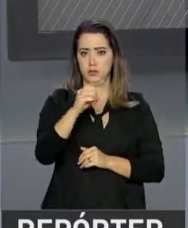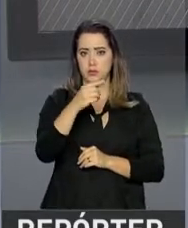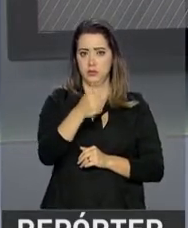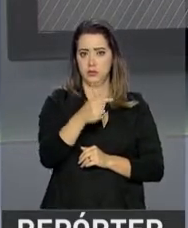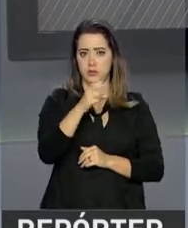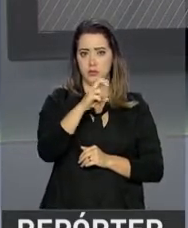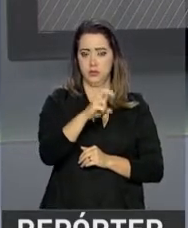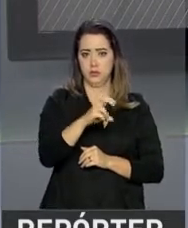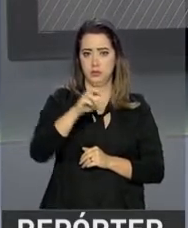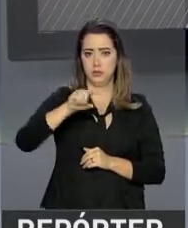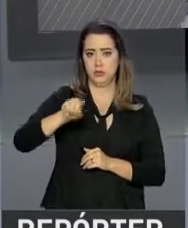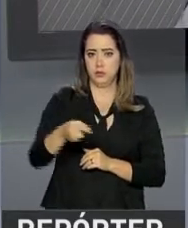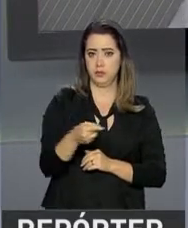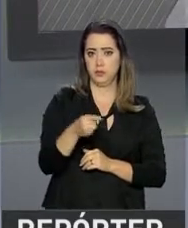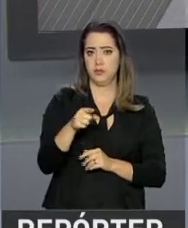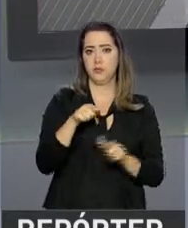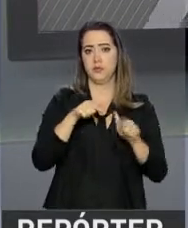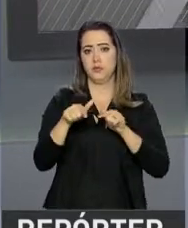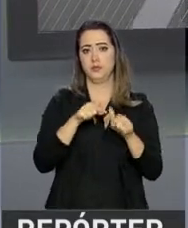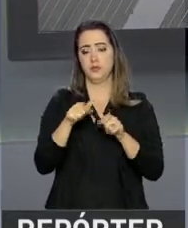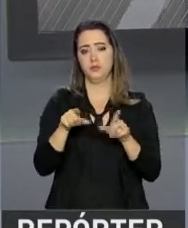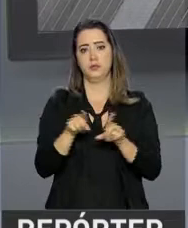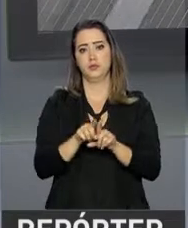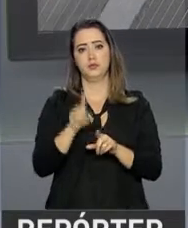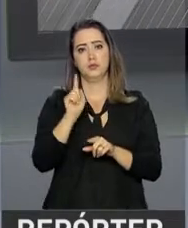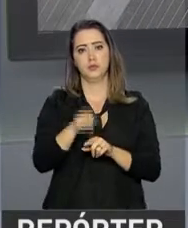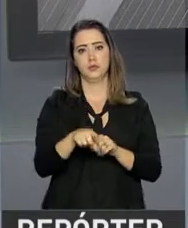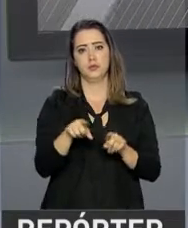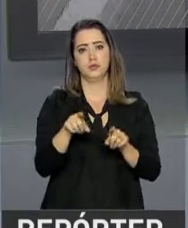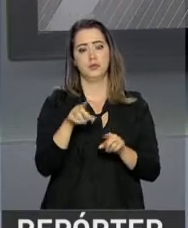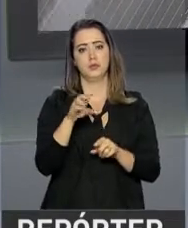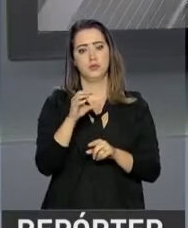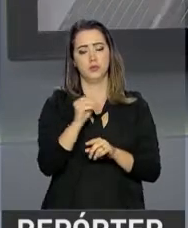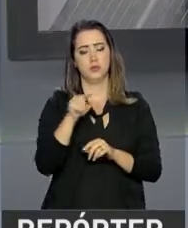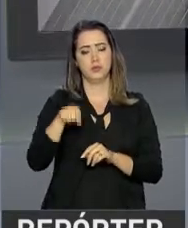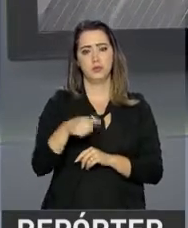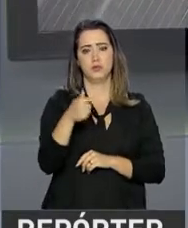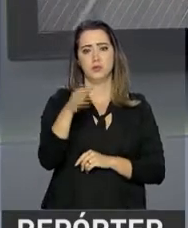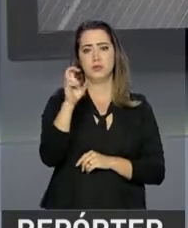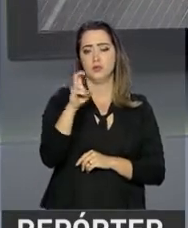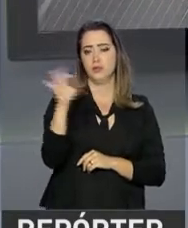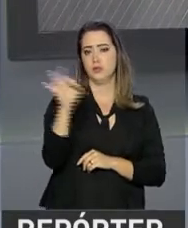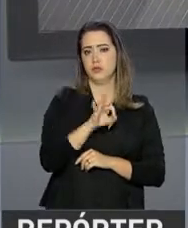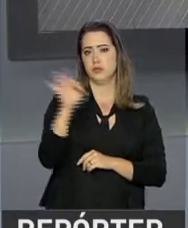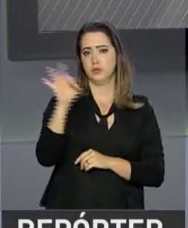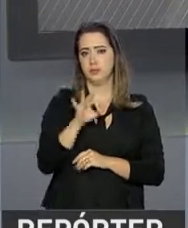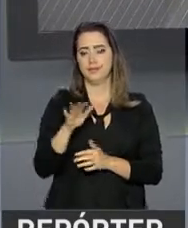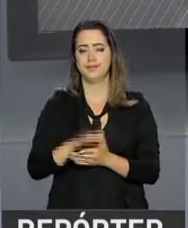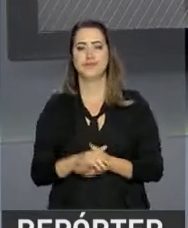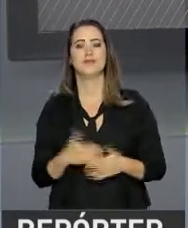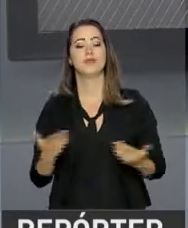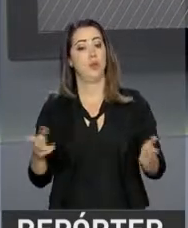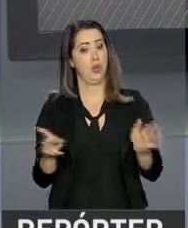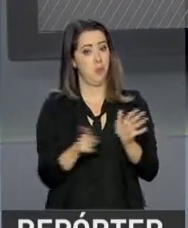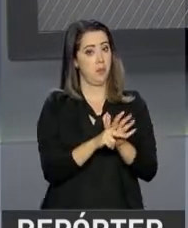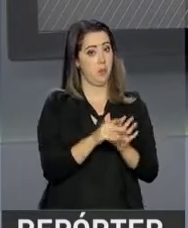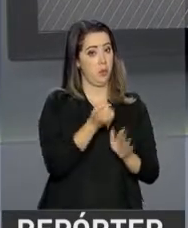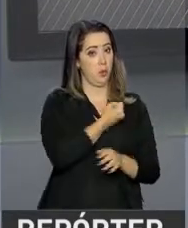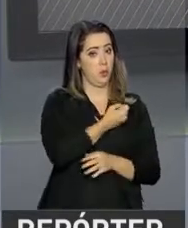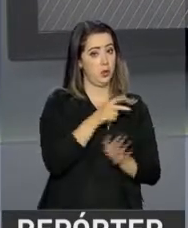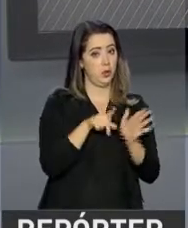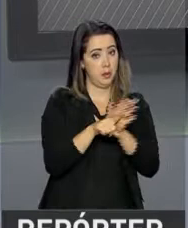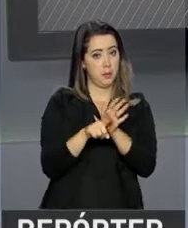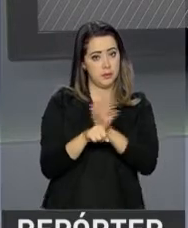.875 postos de trabalho, um aumento de 0,75%. Os dados são do